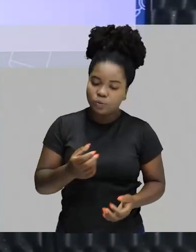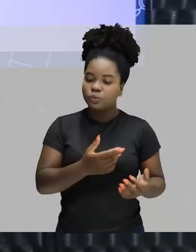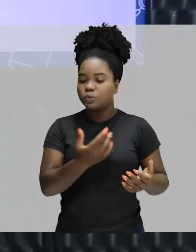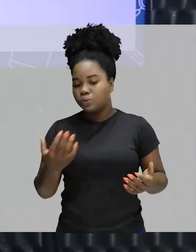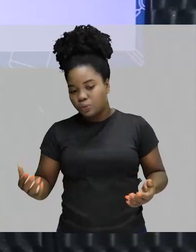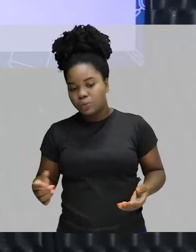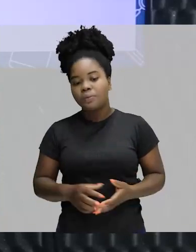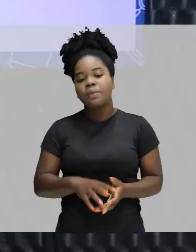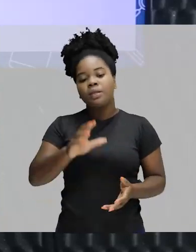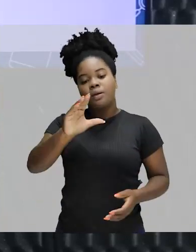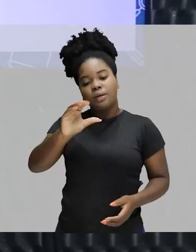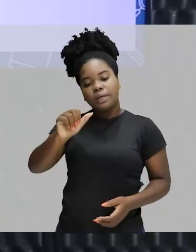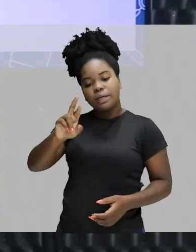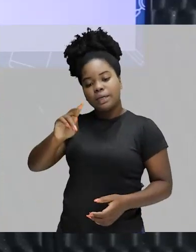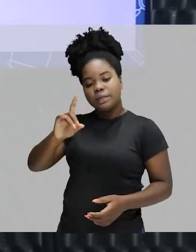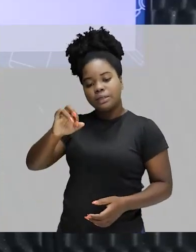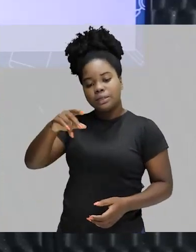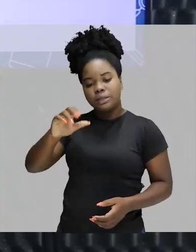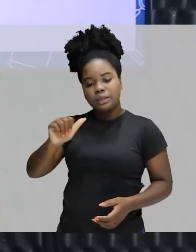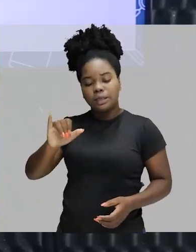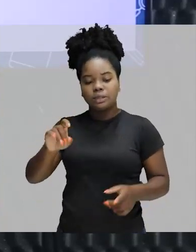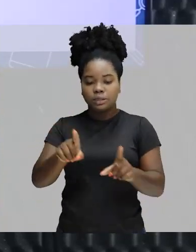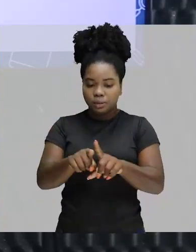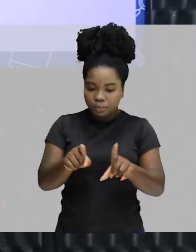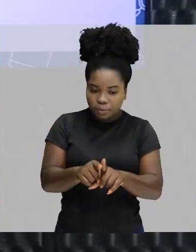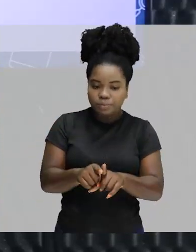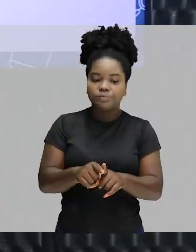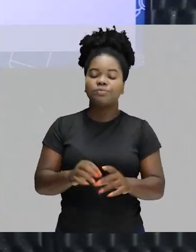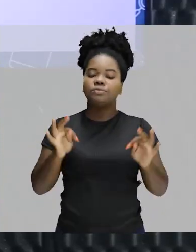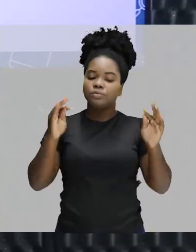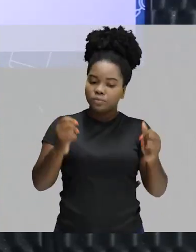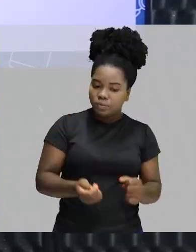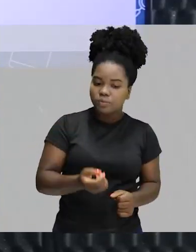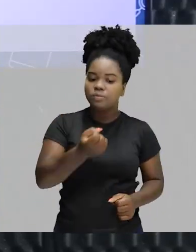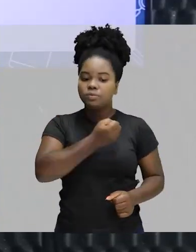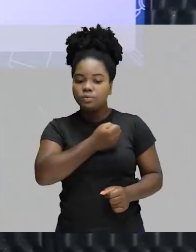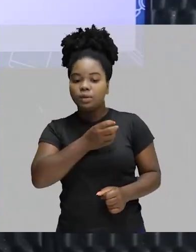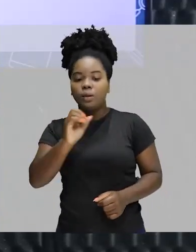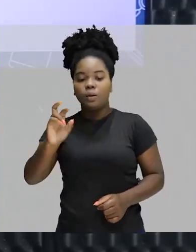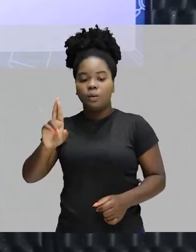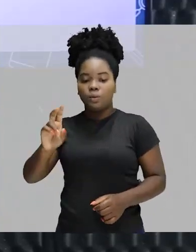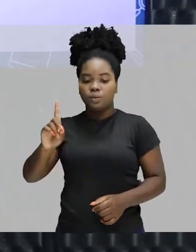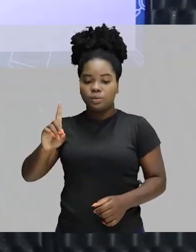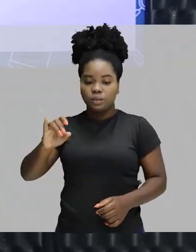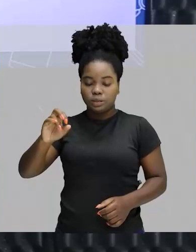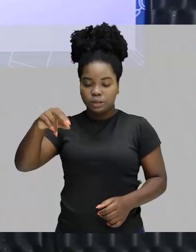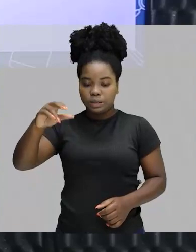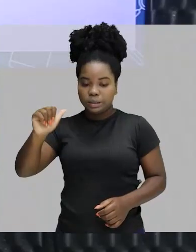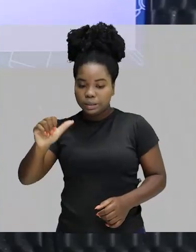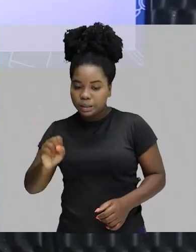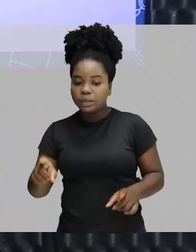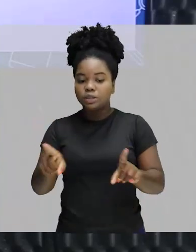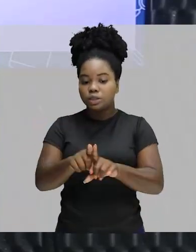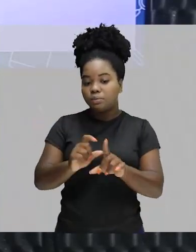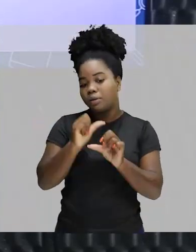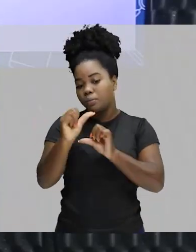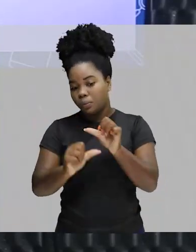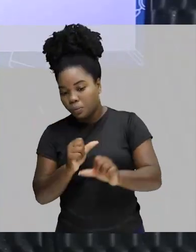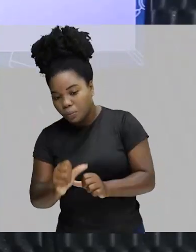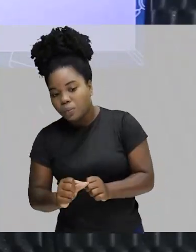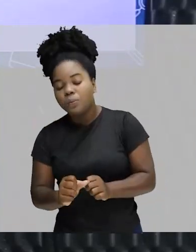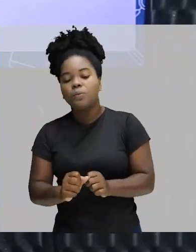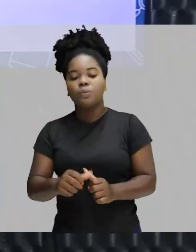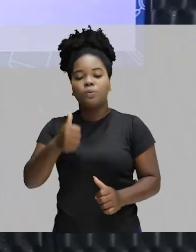os cardinais fazem essa flexão de gênero. Todos os numerais originais conseguem fazer essa flexão de gênero. Primeiro,